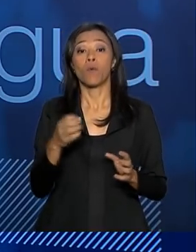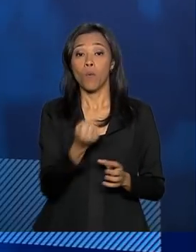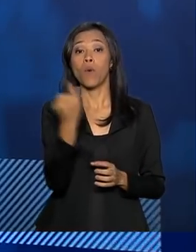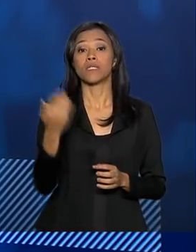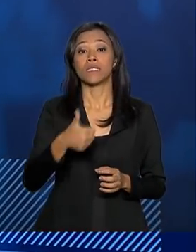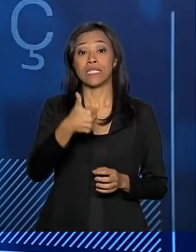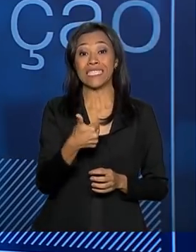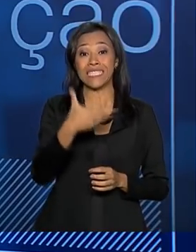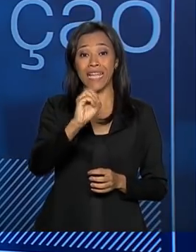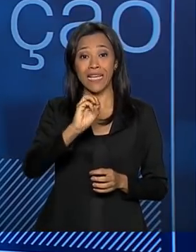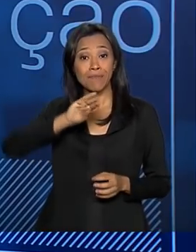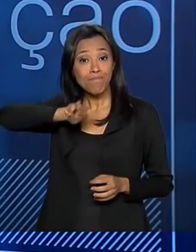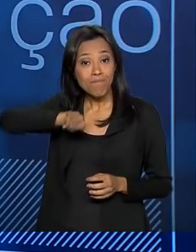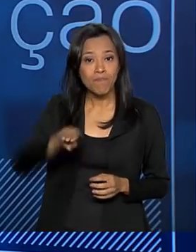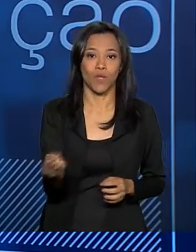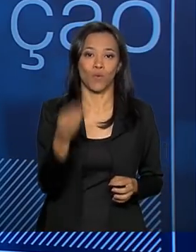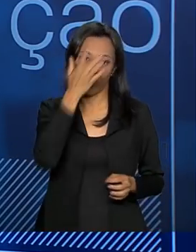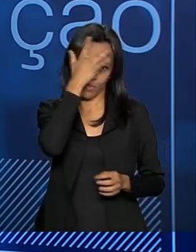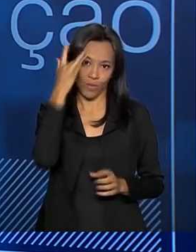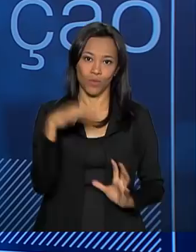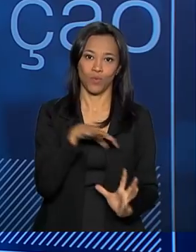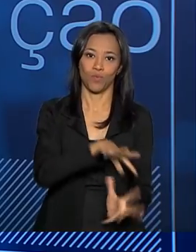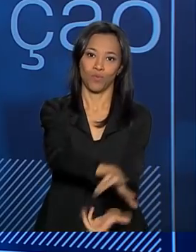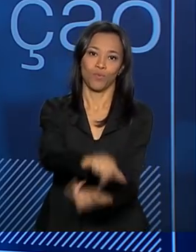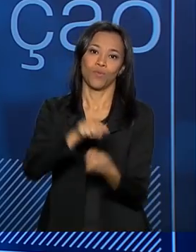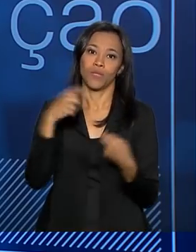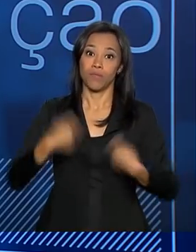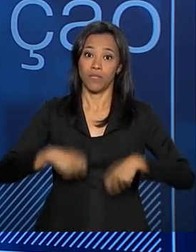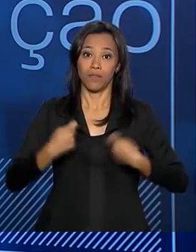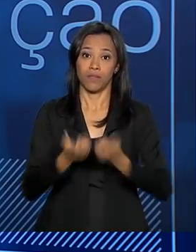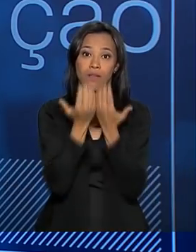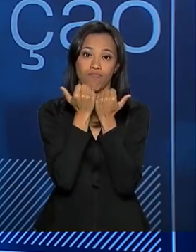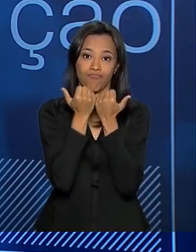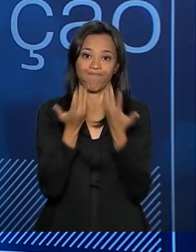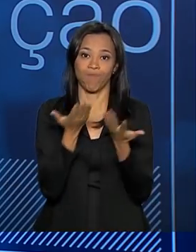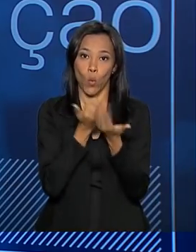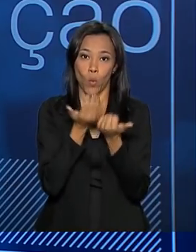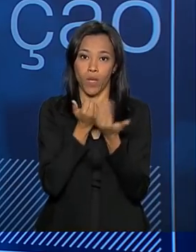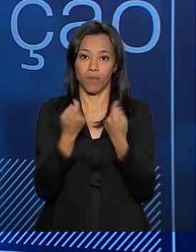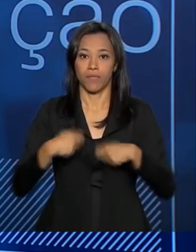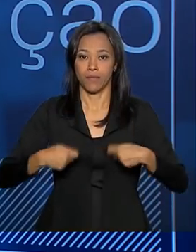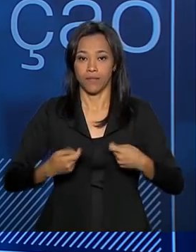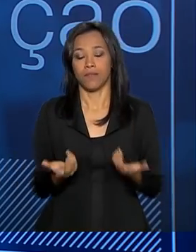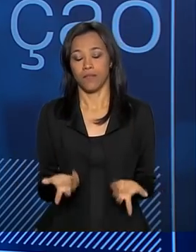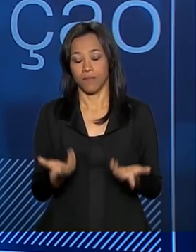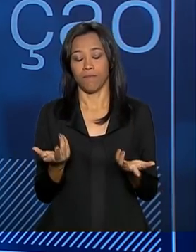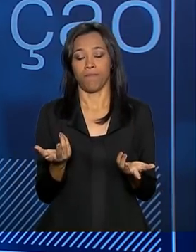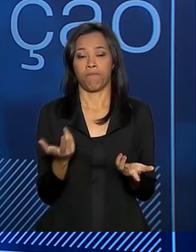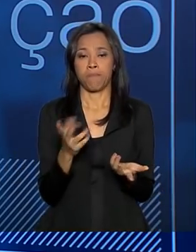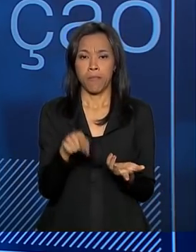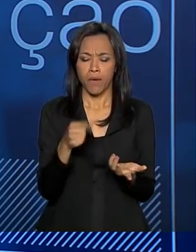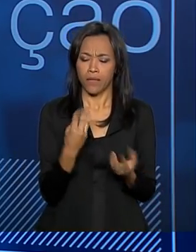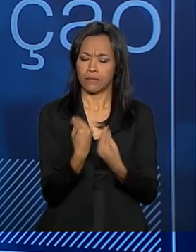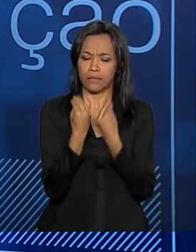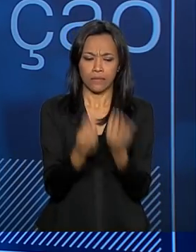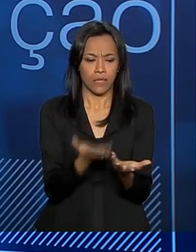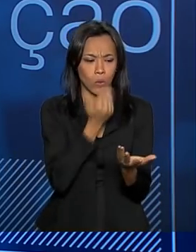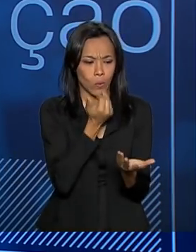a população que precisa ser alimentada. Para esse desafio de alimentar essa quantidade